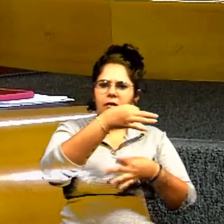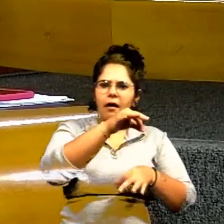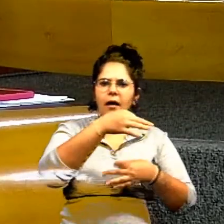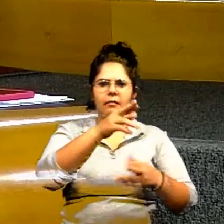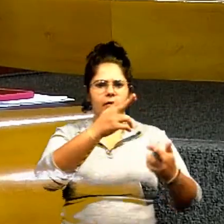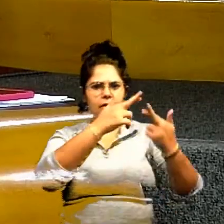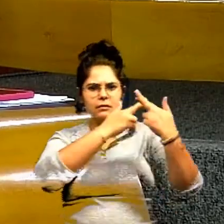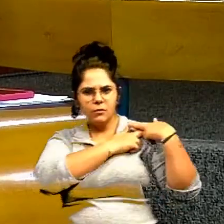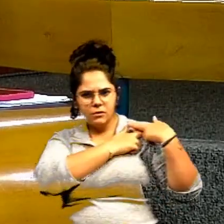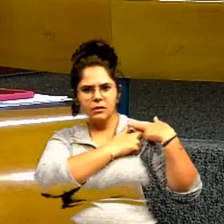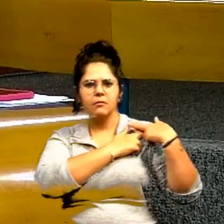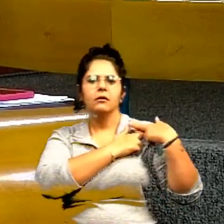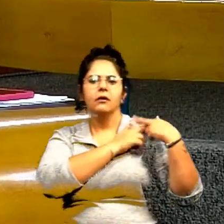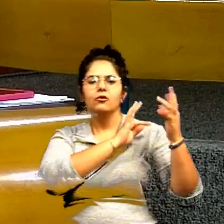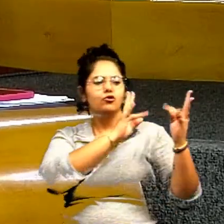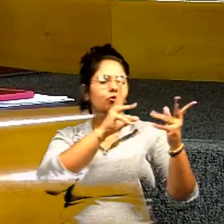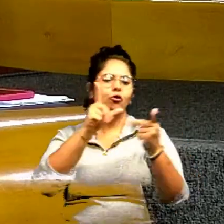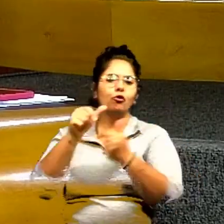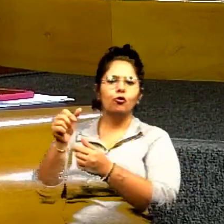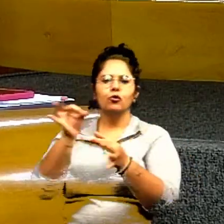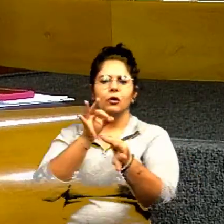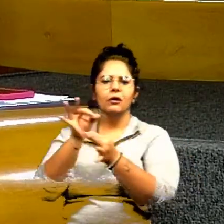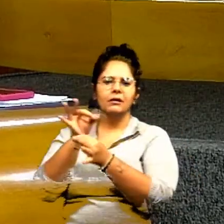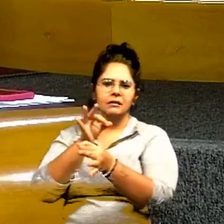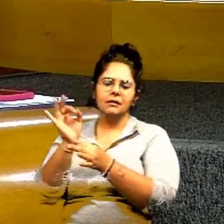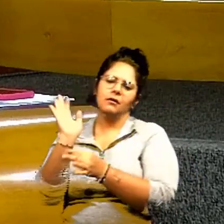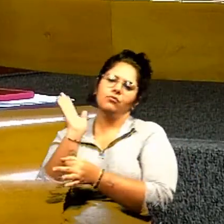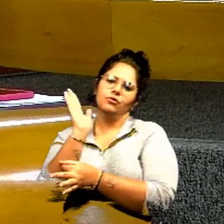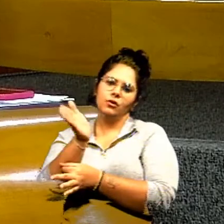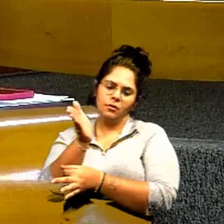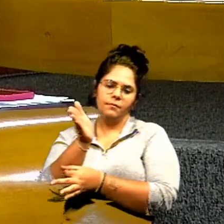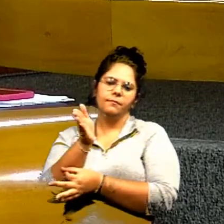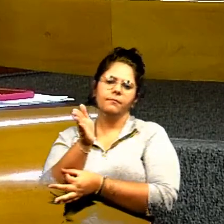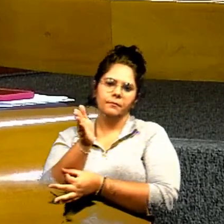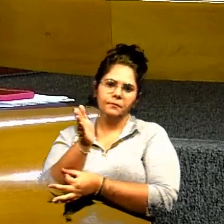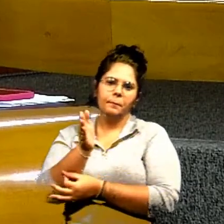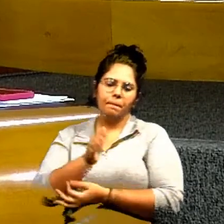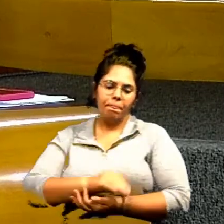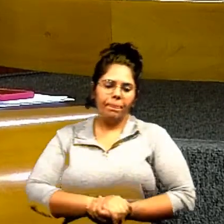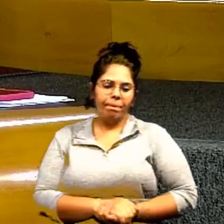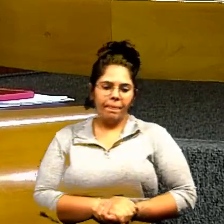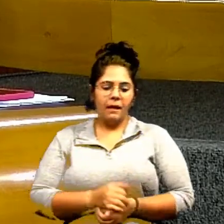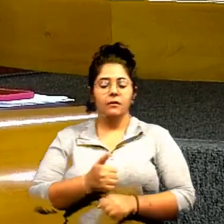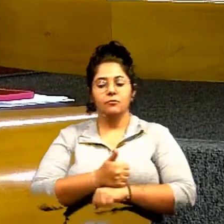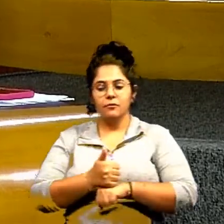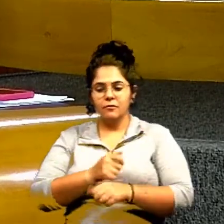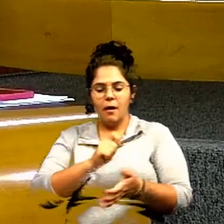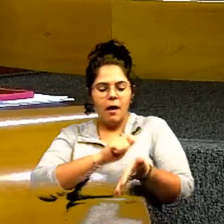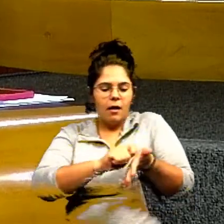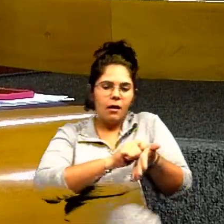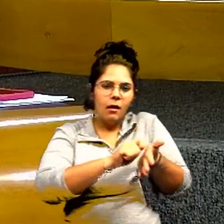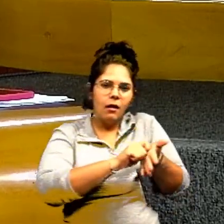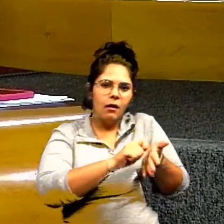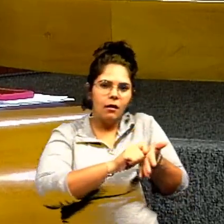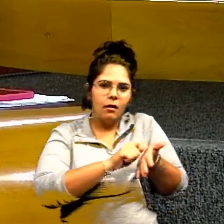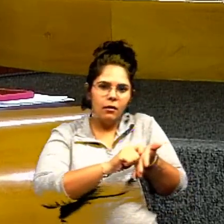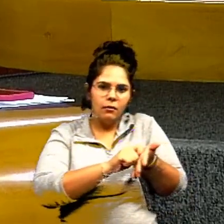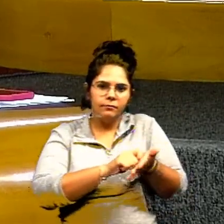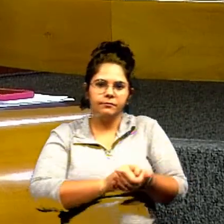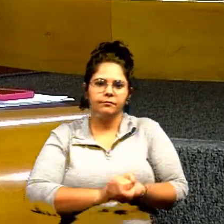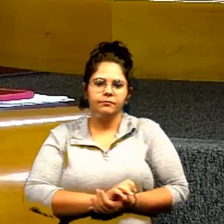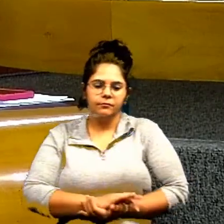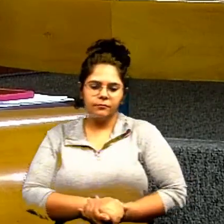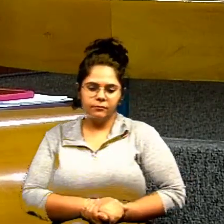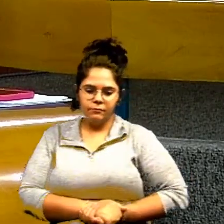responsabilidade jurídica civil e profissional porque esses profissionais assinam um juramento